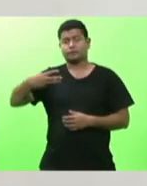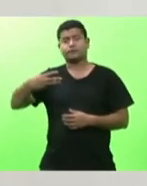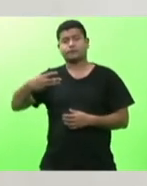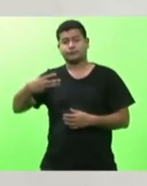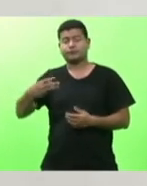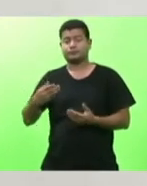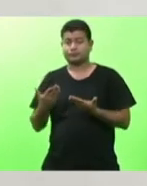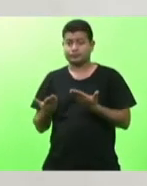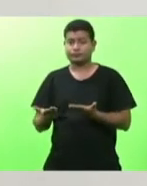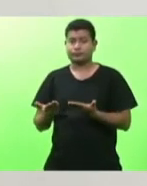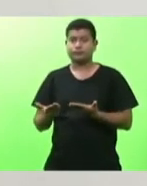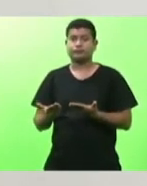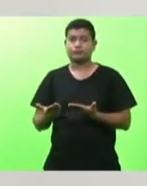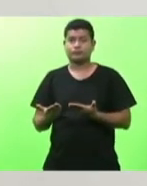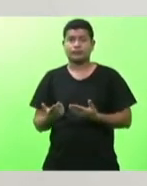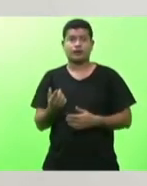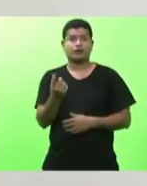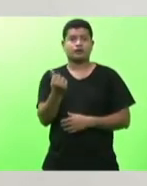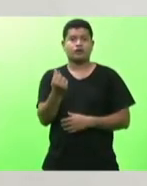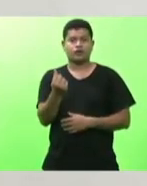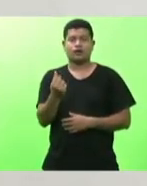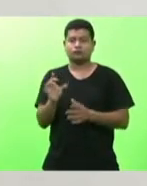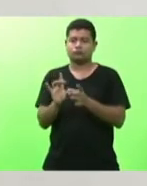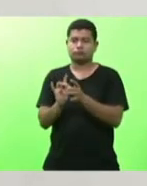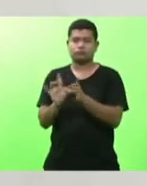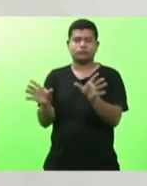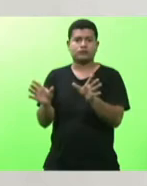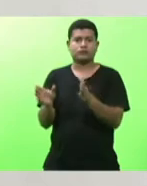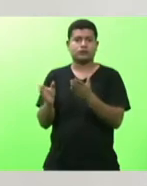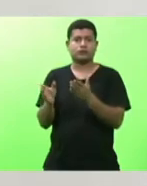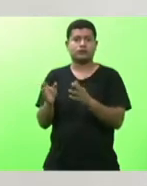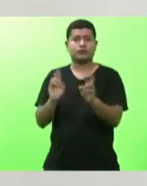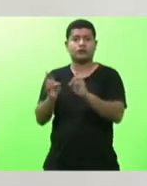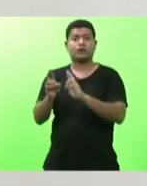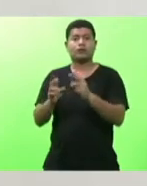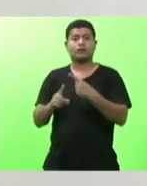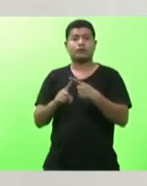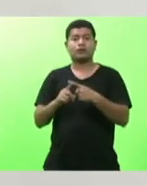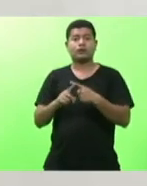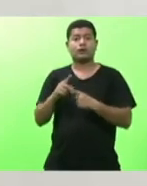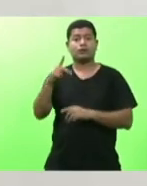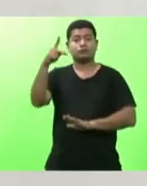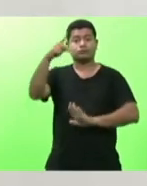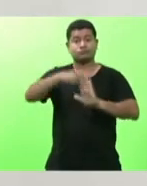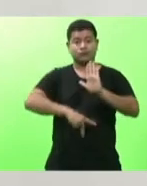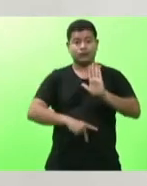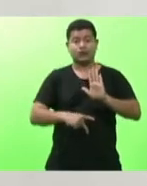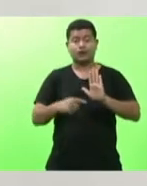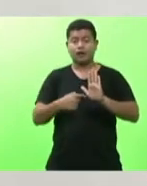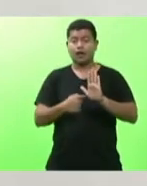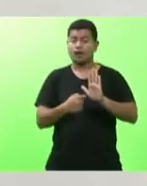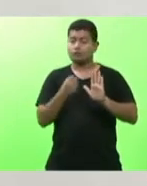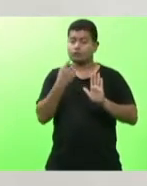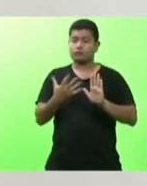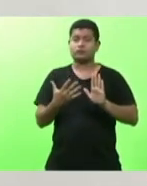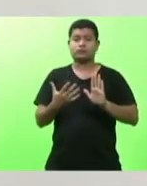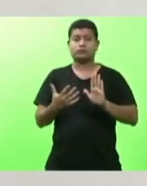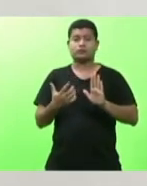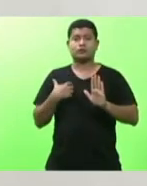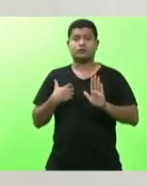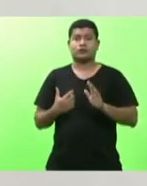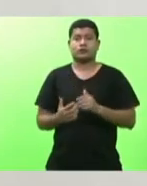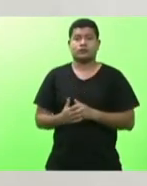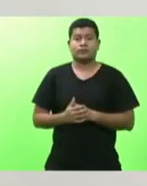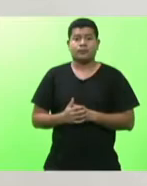carimbar o dinheiro para esta rodovia porque o projeto ele era amplo genérico e não definia